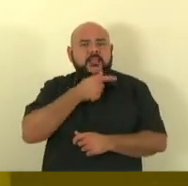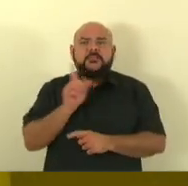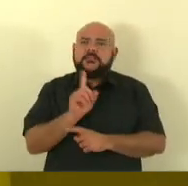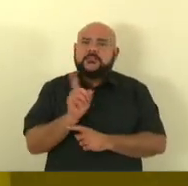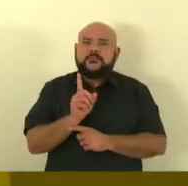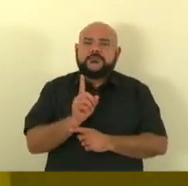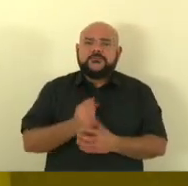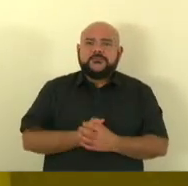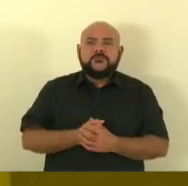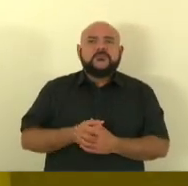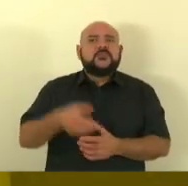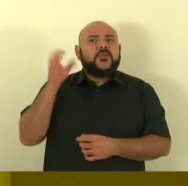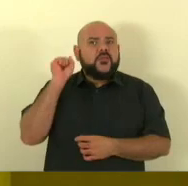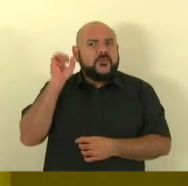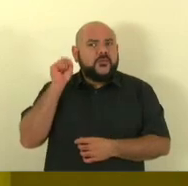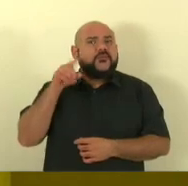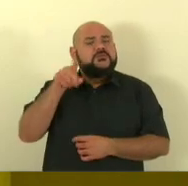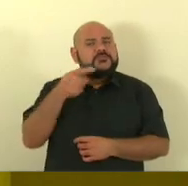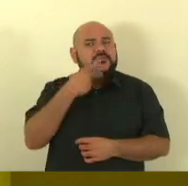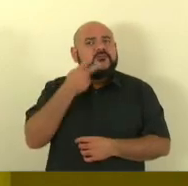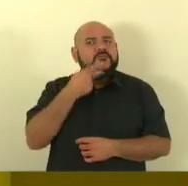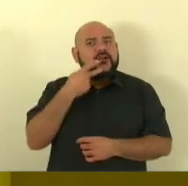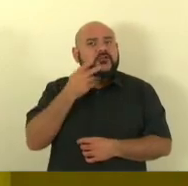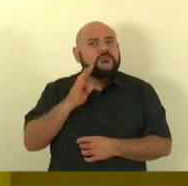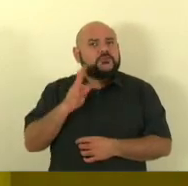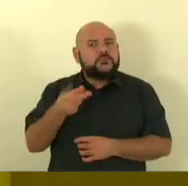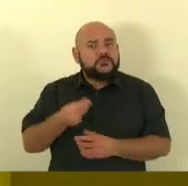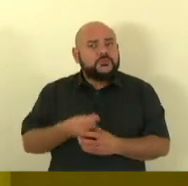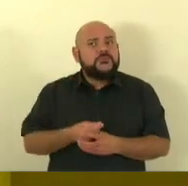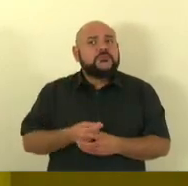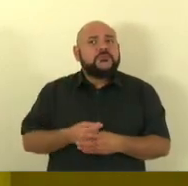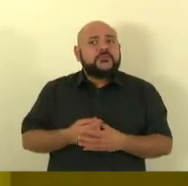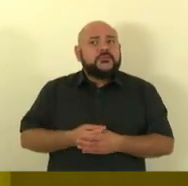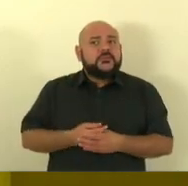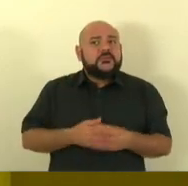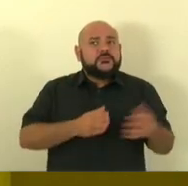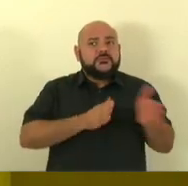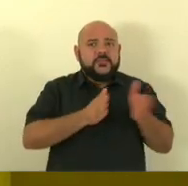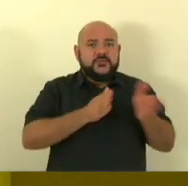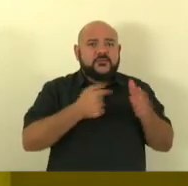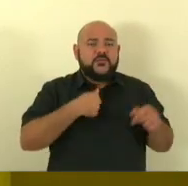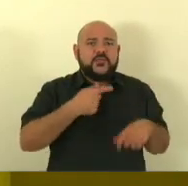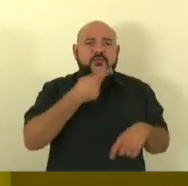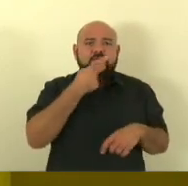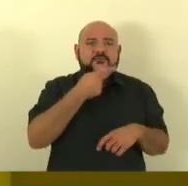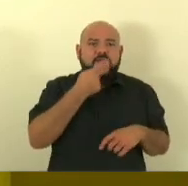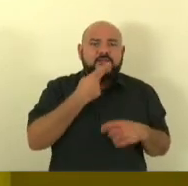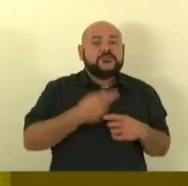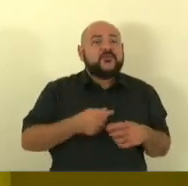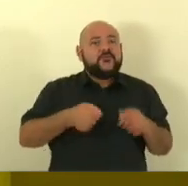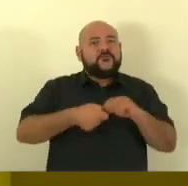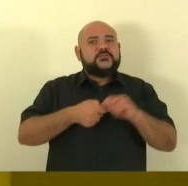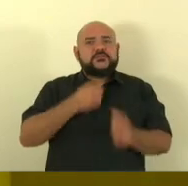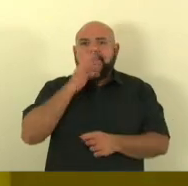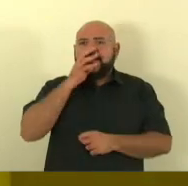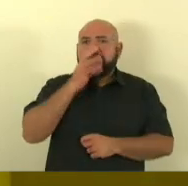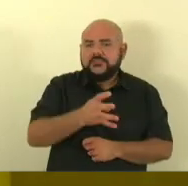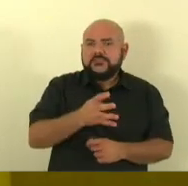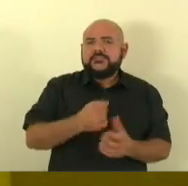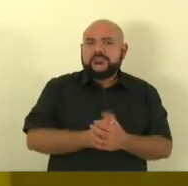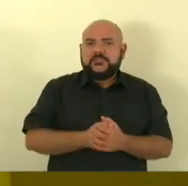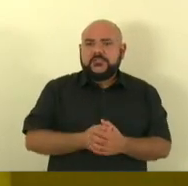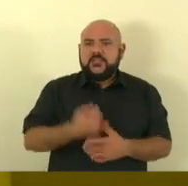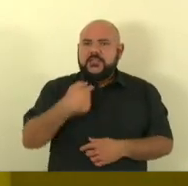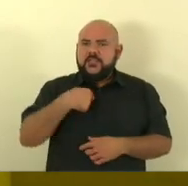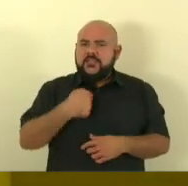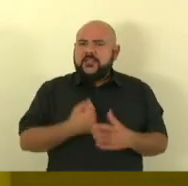toda a intervenção do deputado e durante a minha intervenção eu fiz uma crítica portanto em nenhum momento interrompi ou fiz